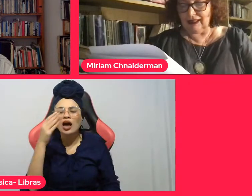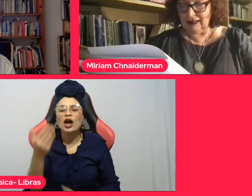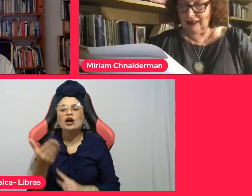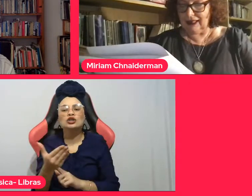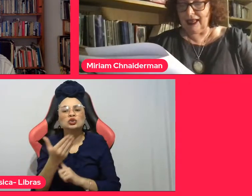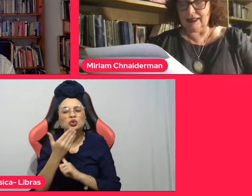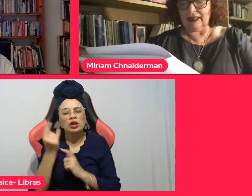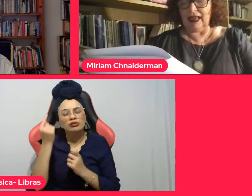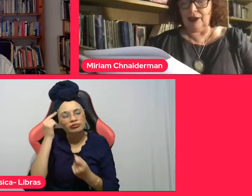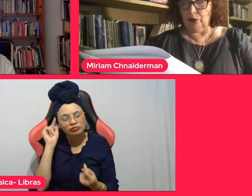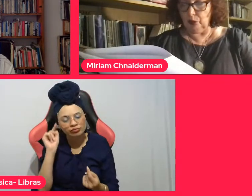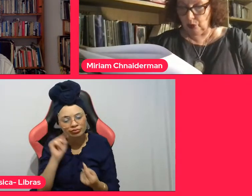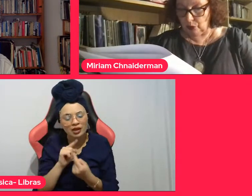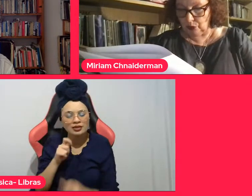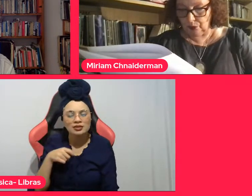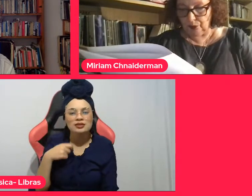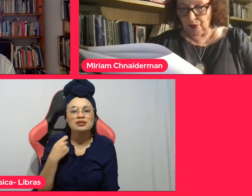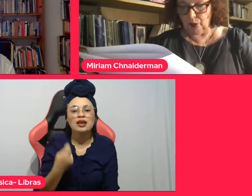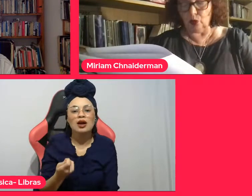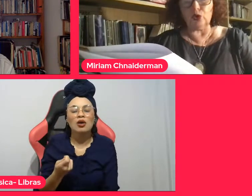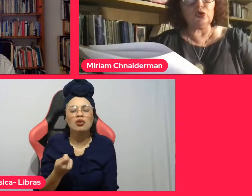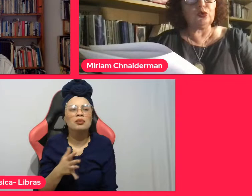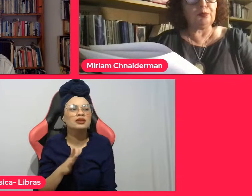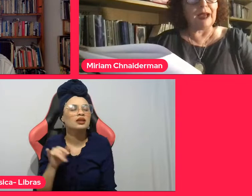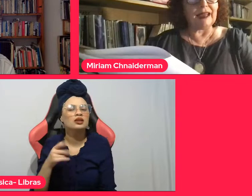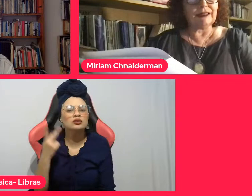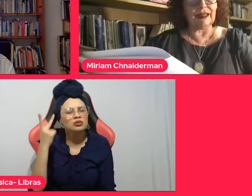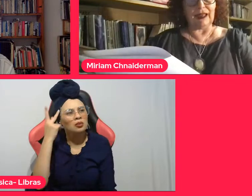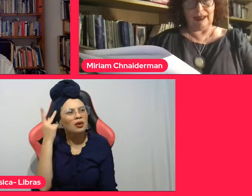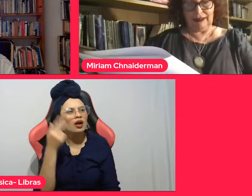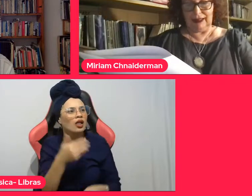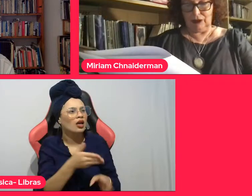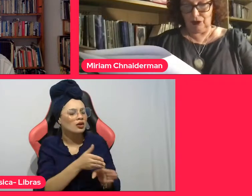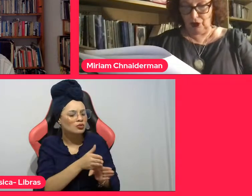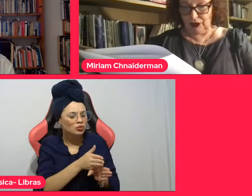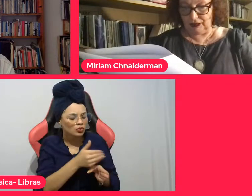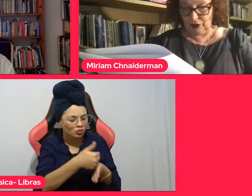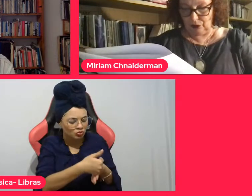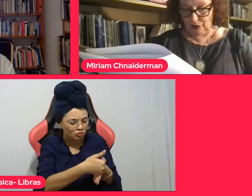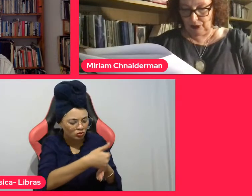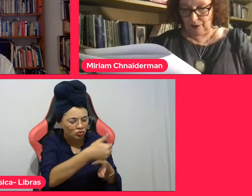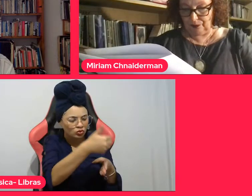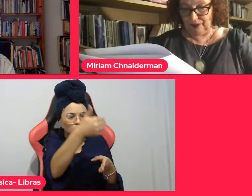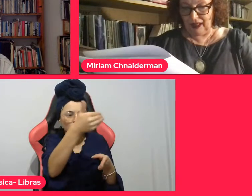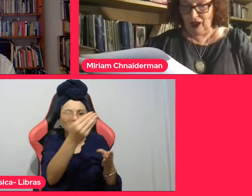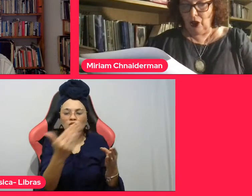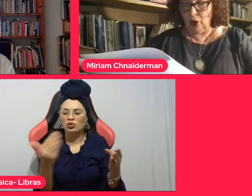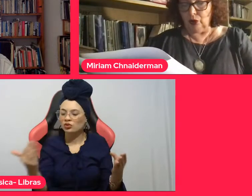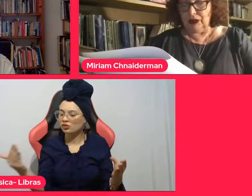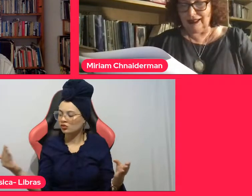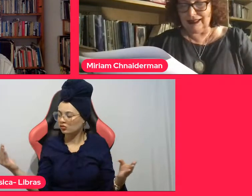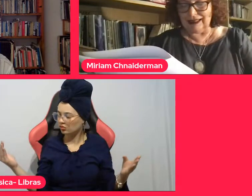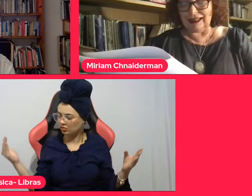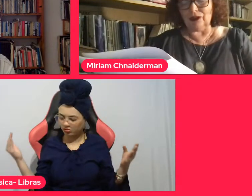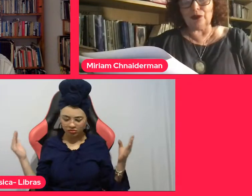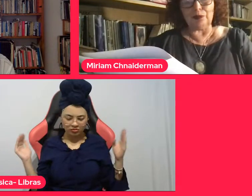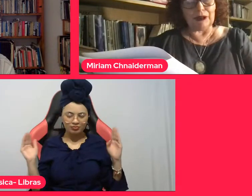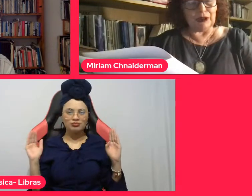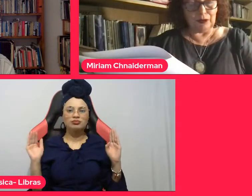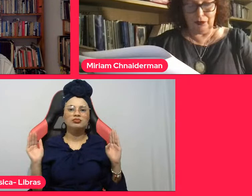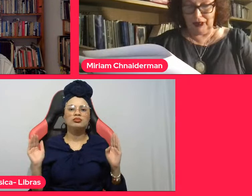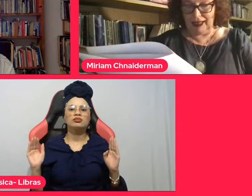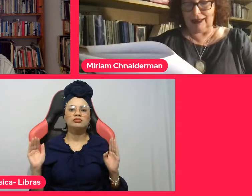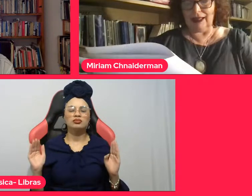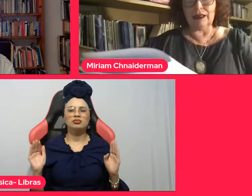paisagem na cidade é um muro, tudo passa a ser só textura. O tecido